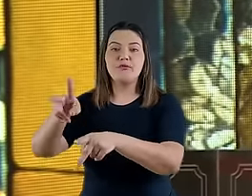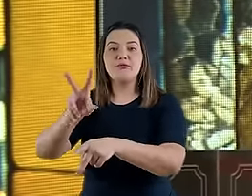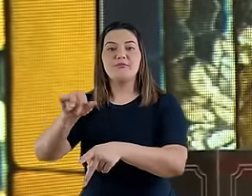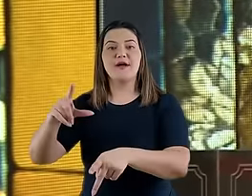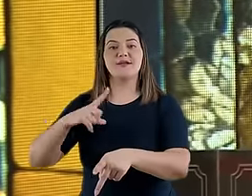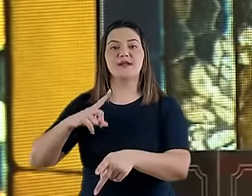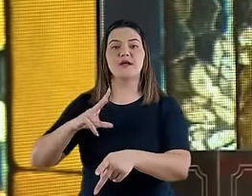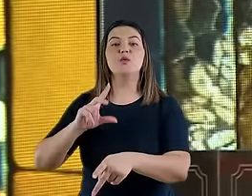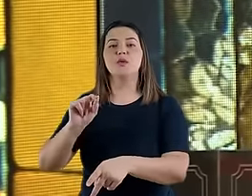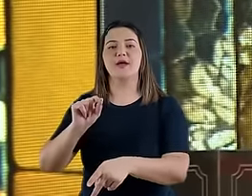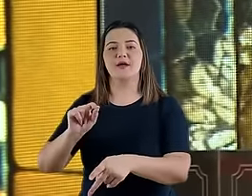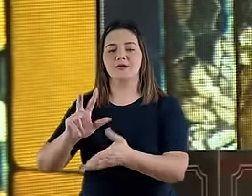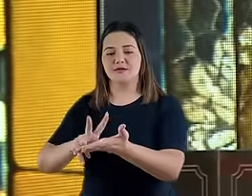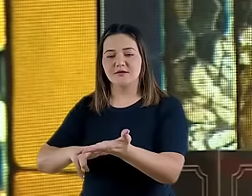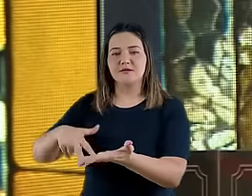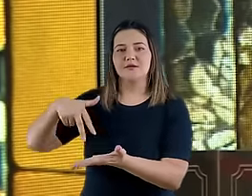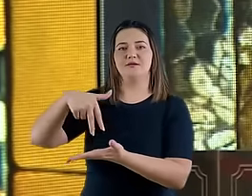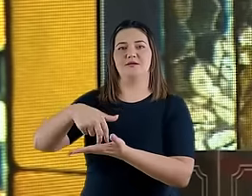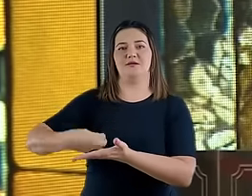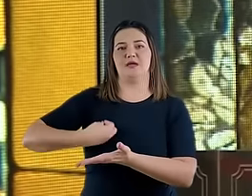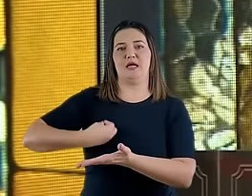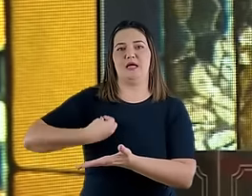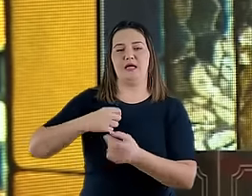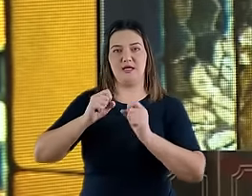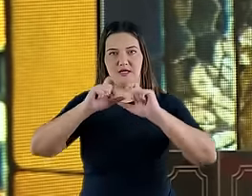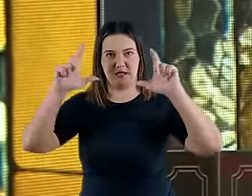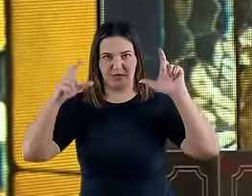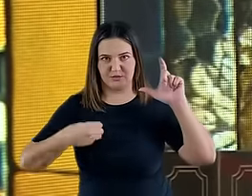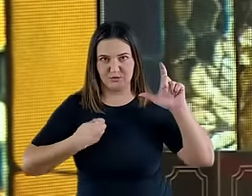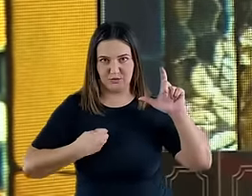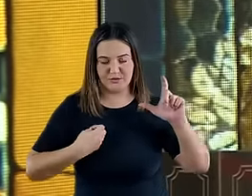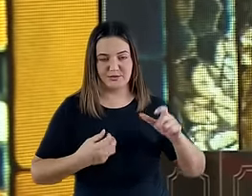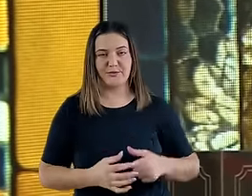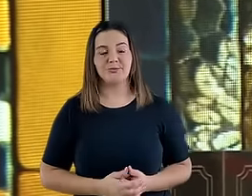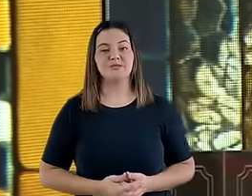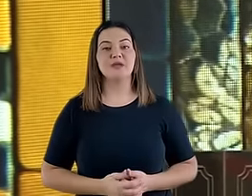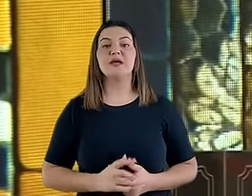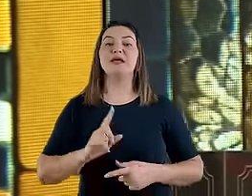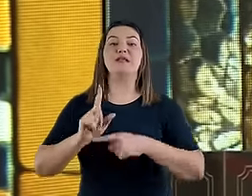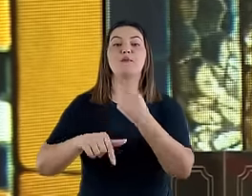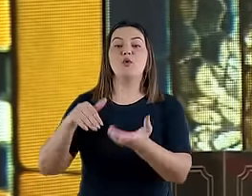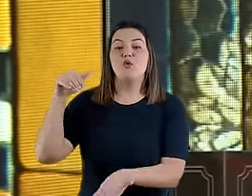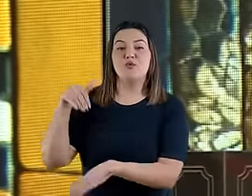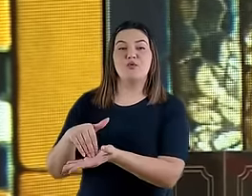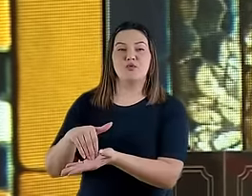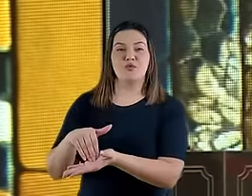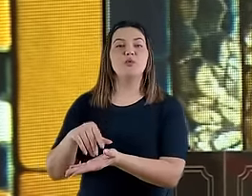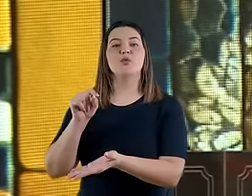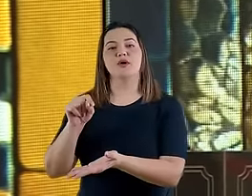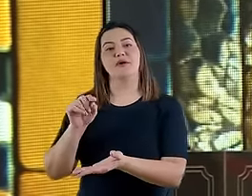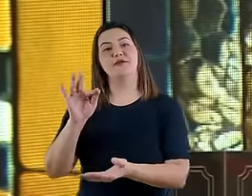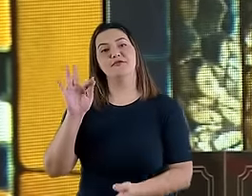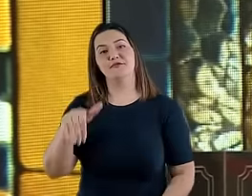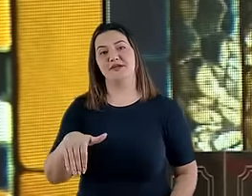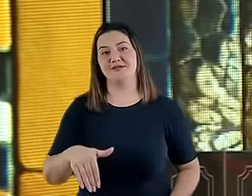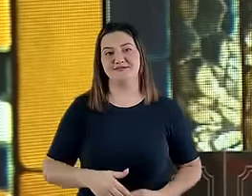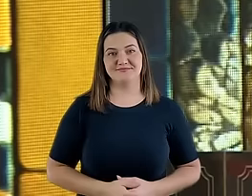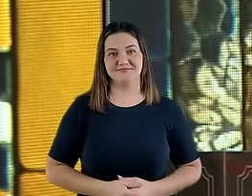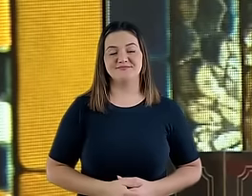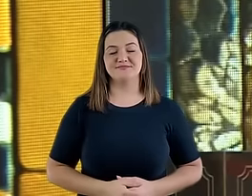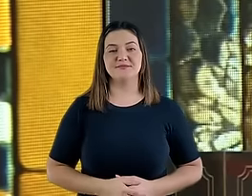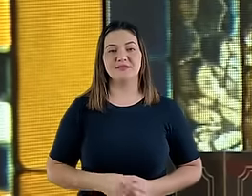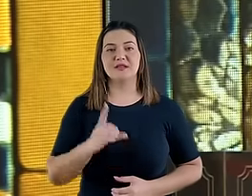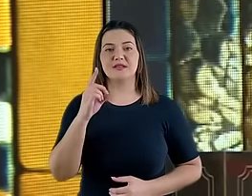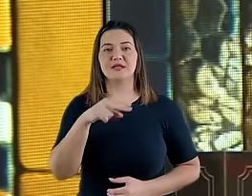versos 2 e 3 do capítulo 12. E, finalmente, o epílogo é chamado de O Fim, Daniel 12,